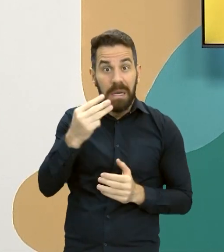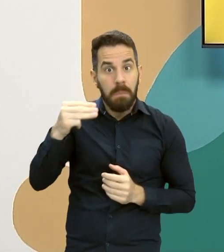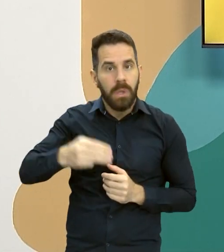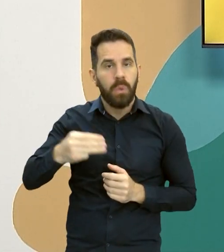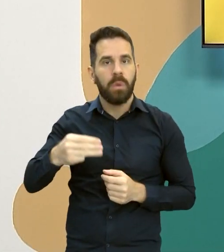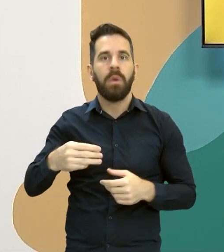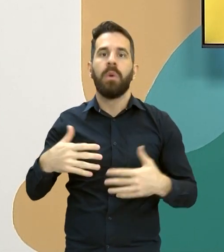mais segurança.